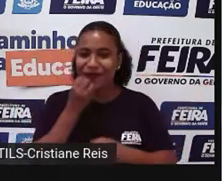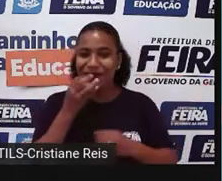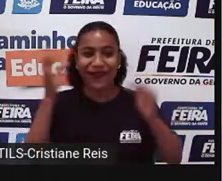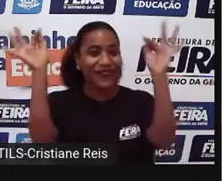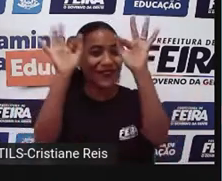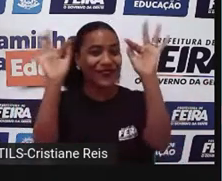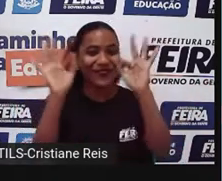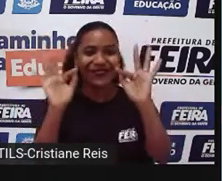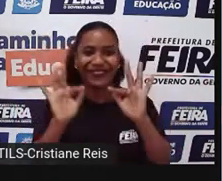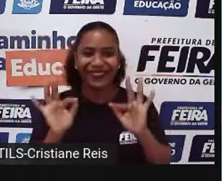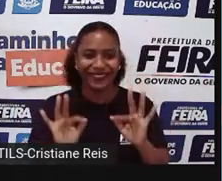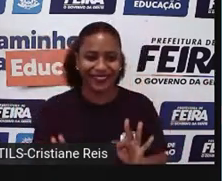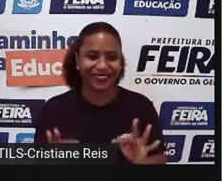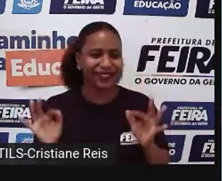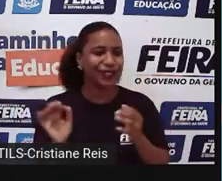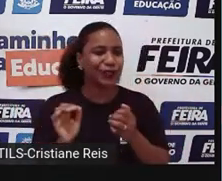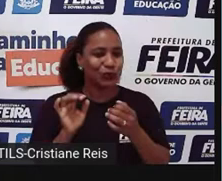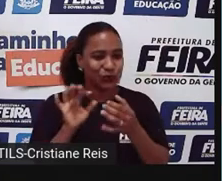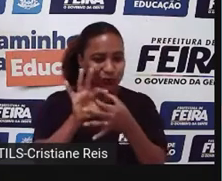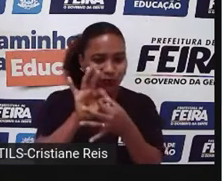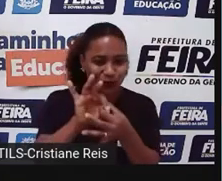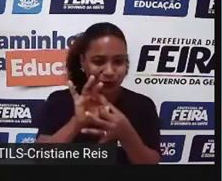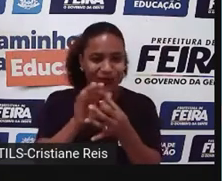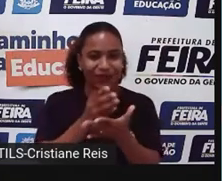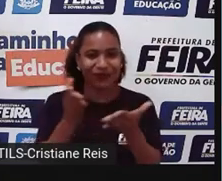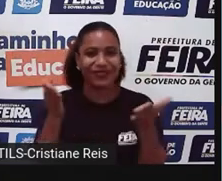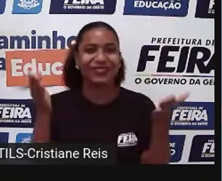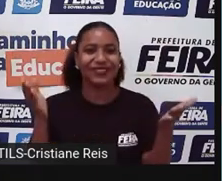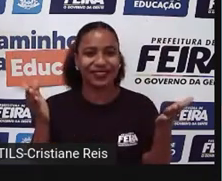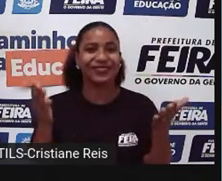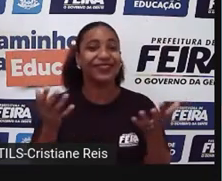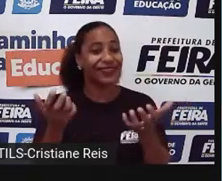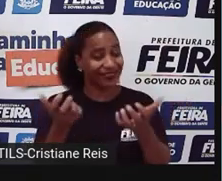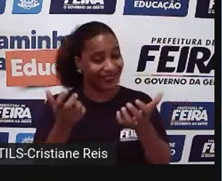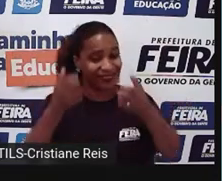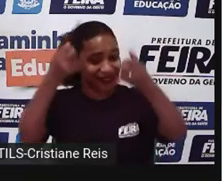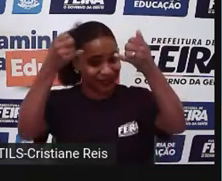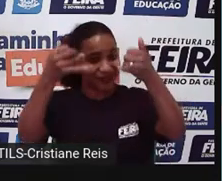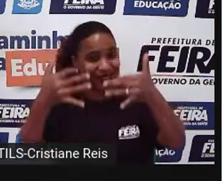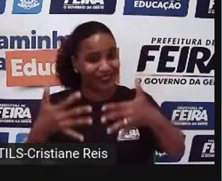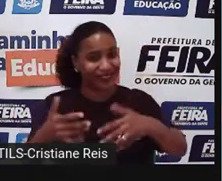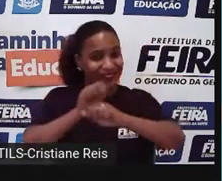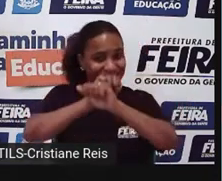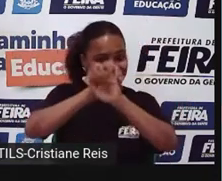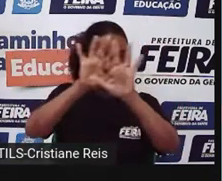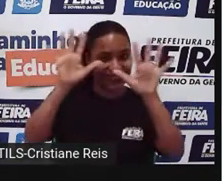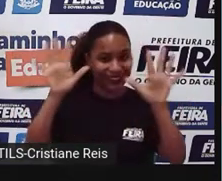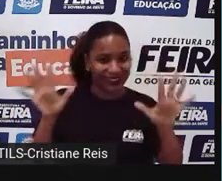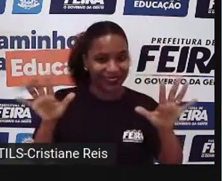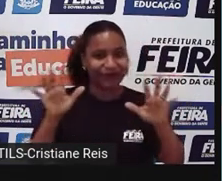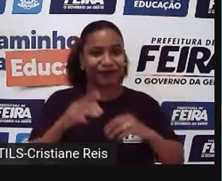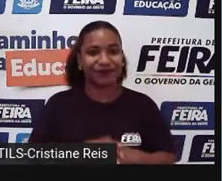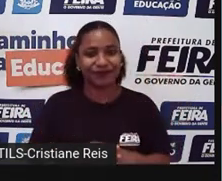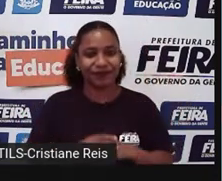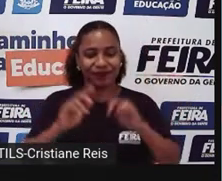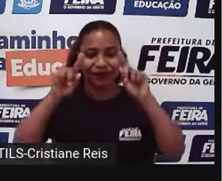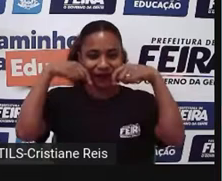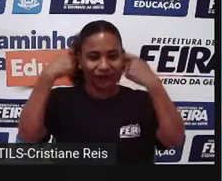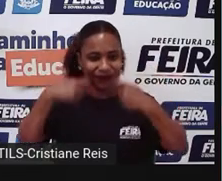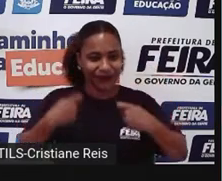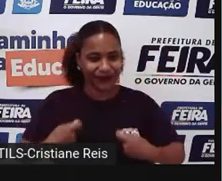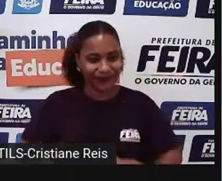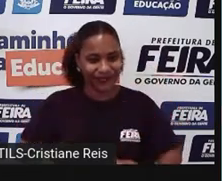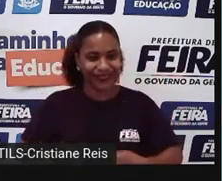vocês. Espero atender as expectativas, tá? Vou fazer minha autodescrição também.